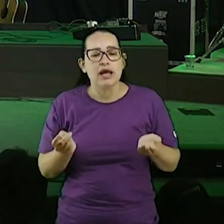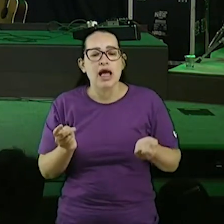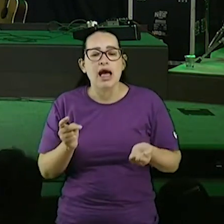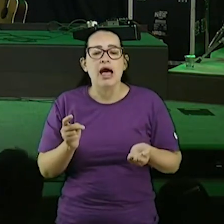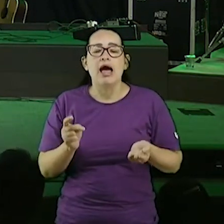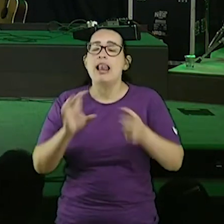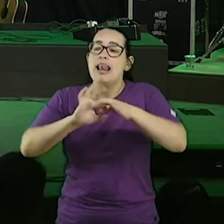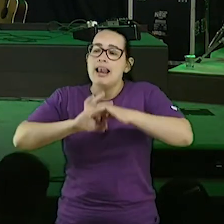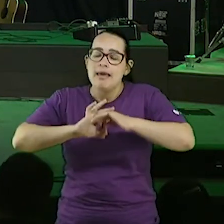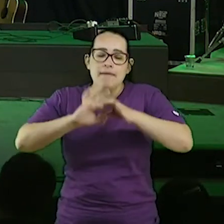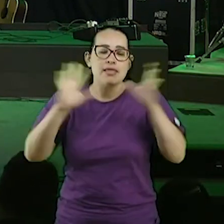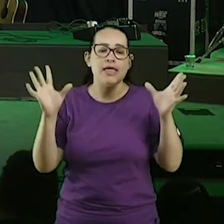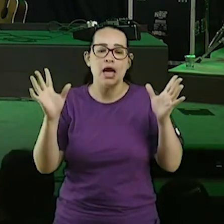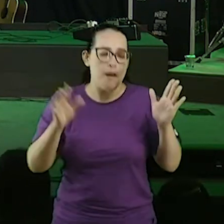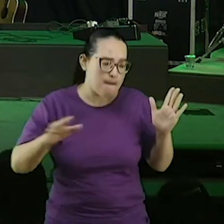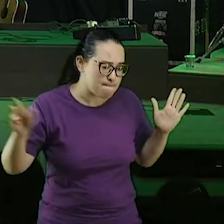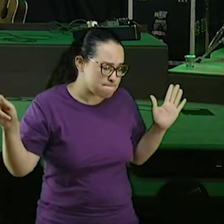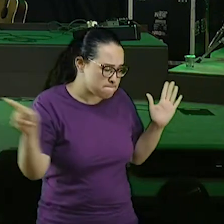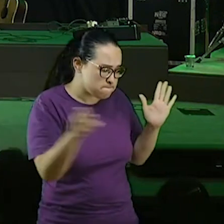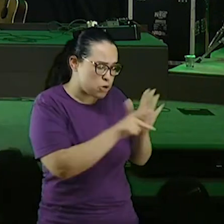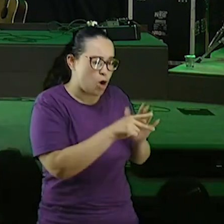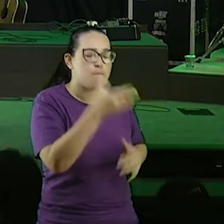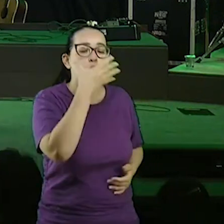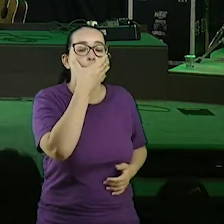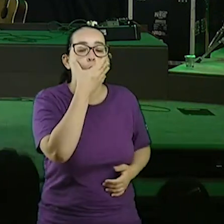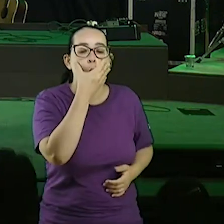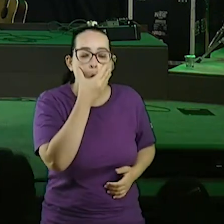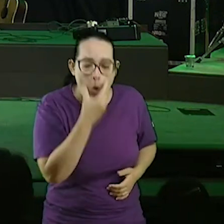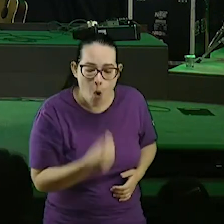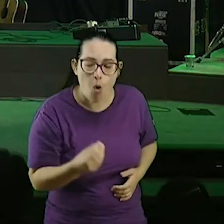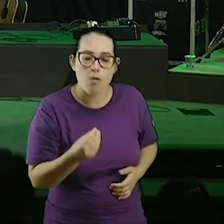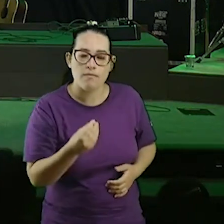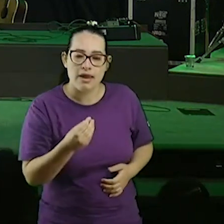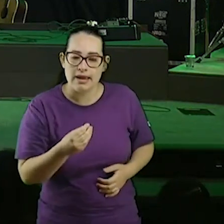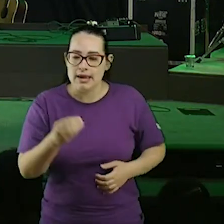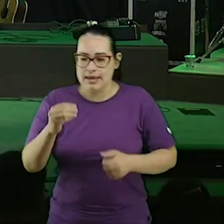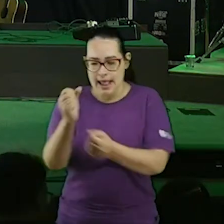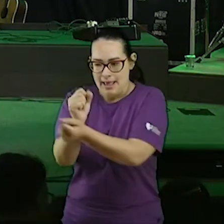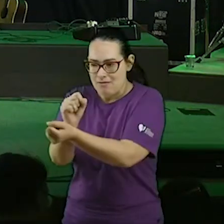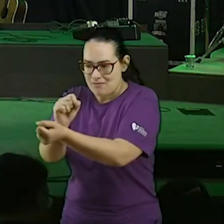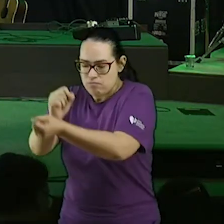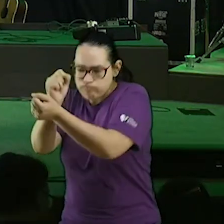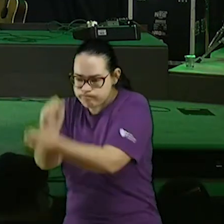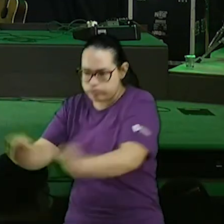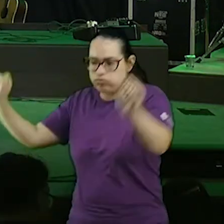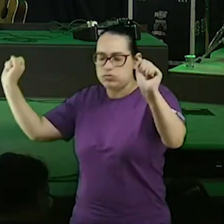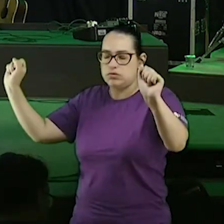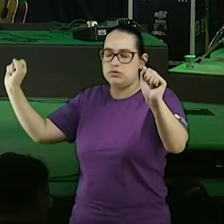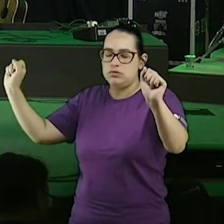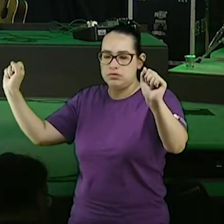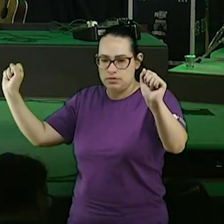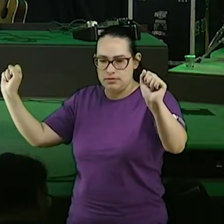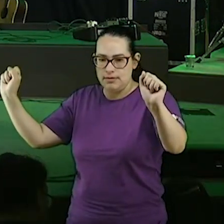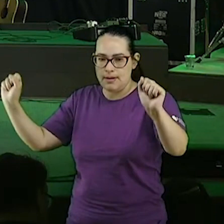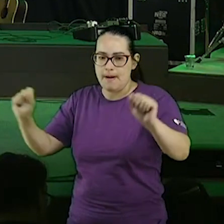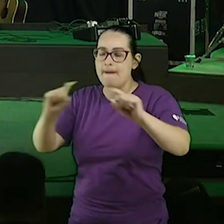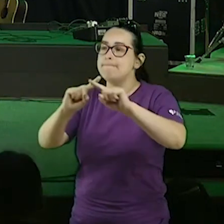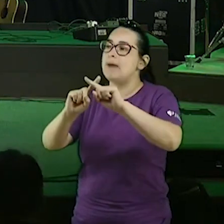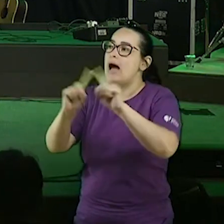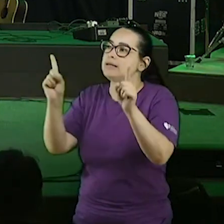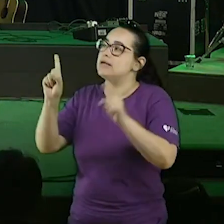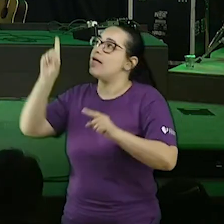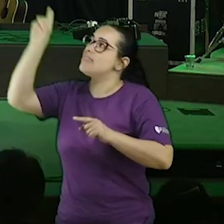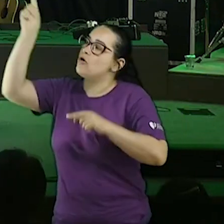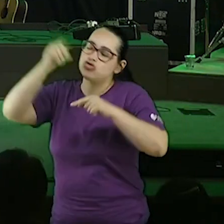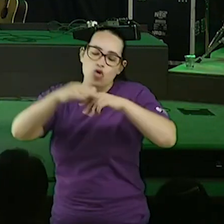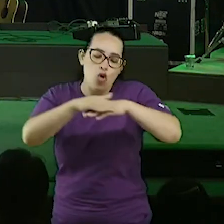homem, para tirar o próprio homem de dentro de um cativeiro. Na verdade quando Deus começa a conversa com